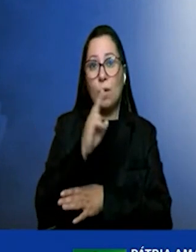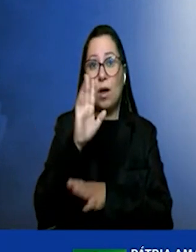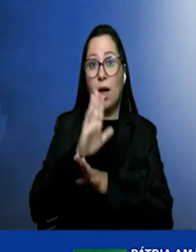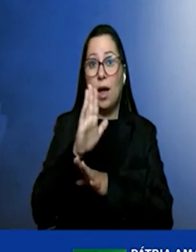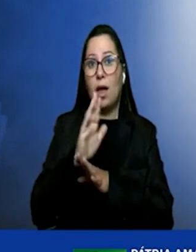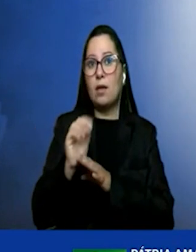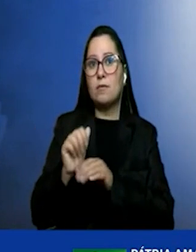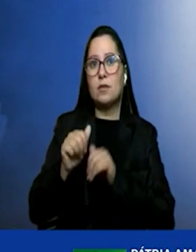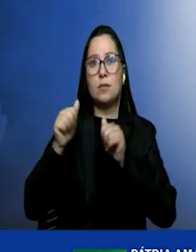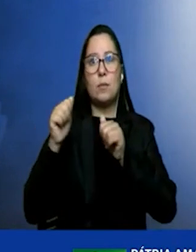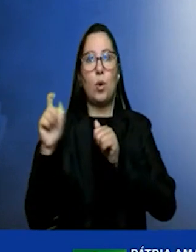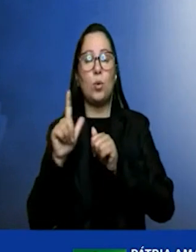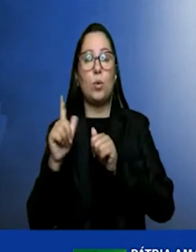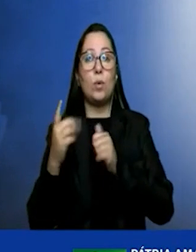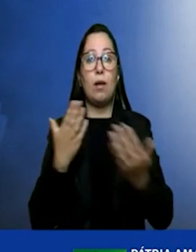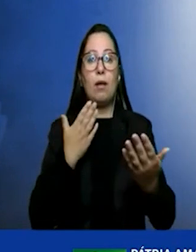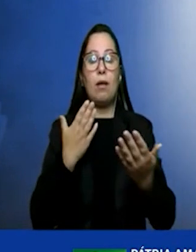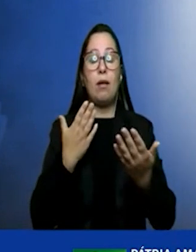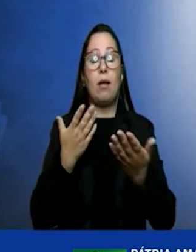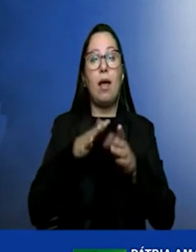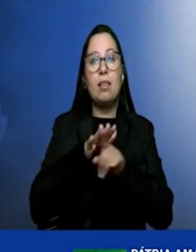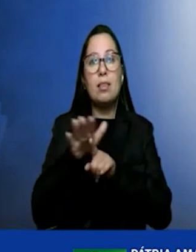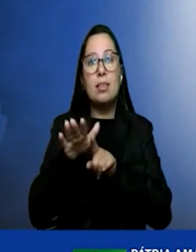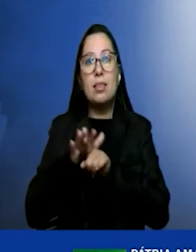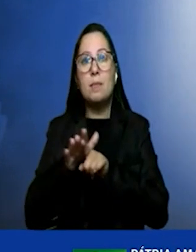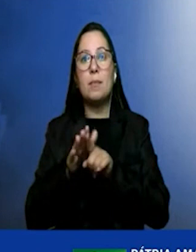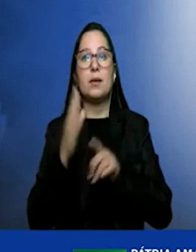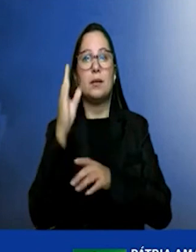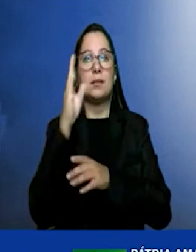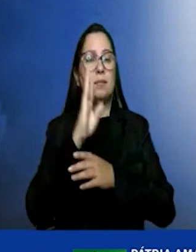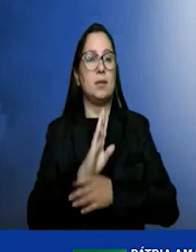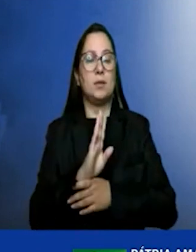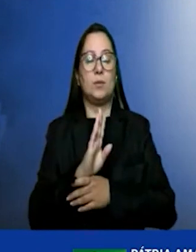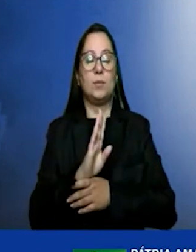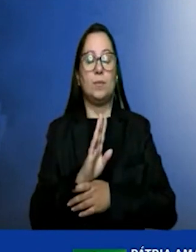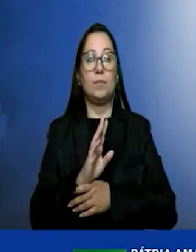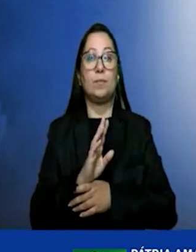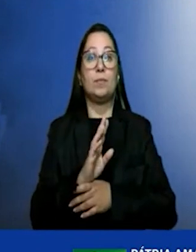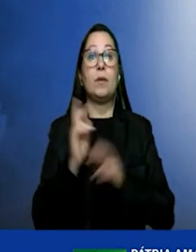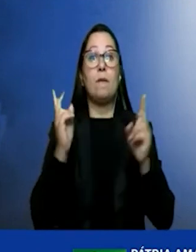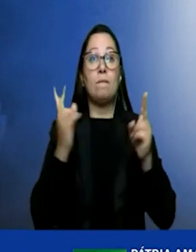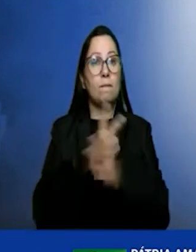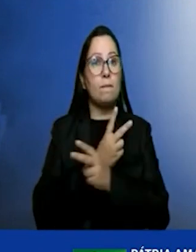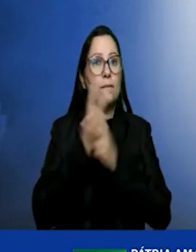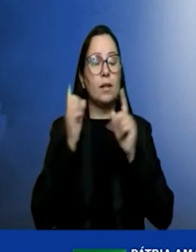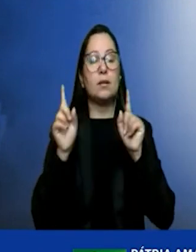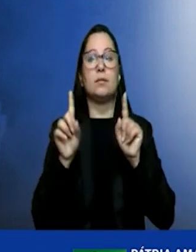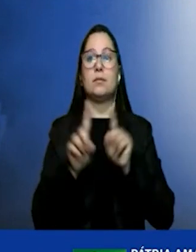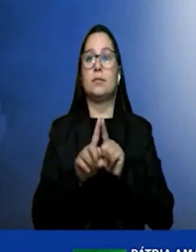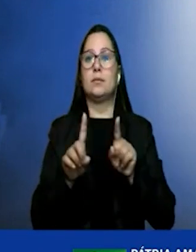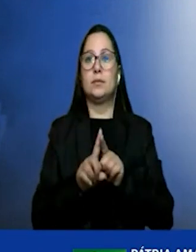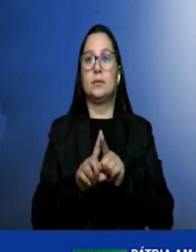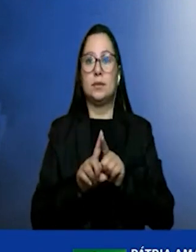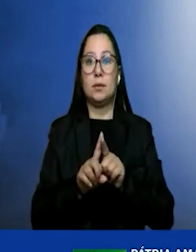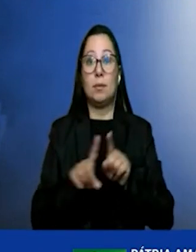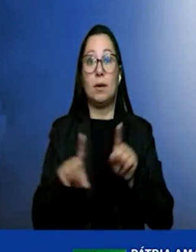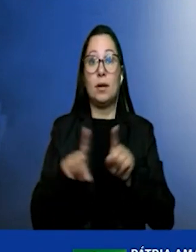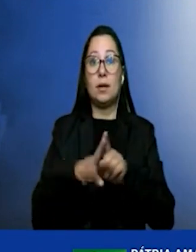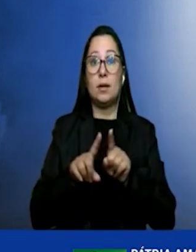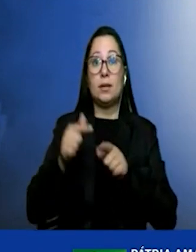demanda brasileira atualmente, um potencial eólico enorme e um potencial offshore também